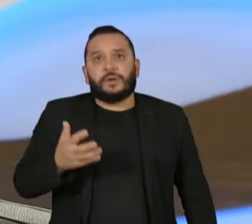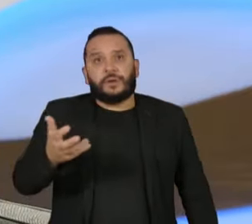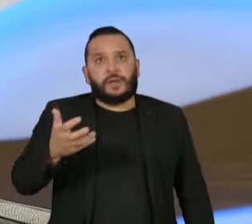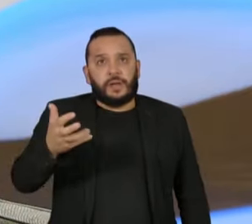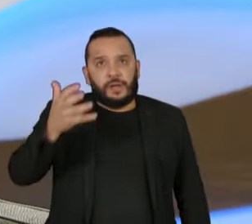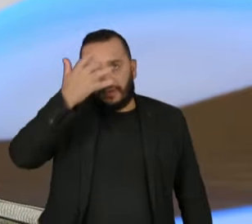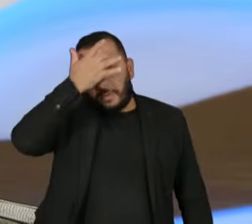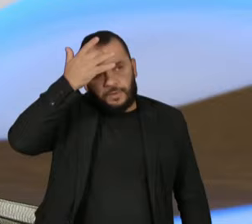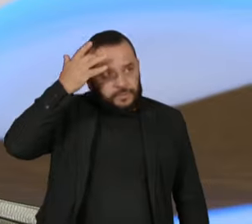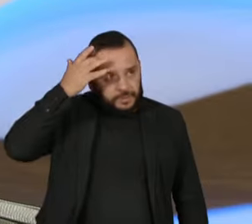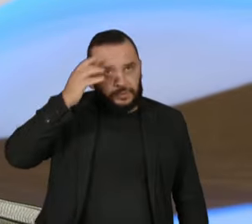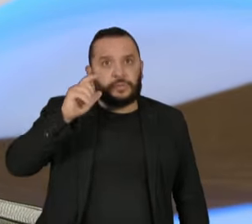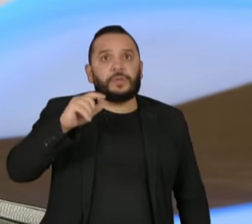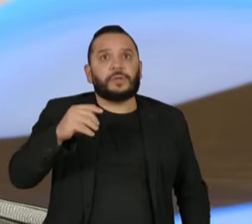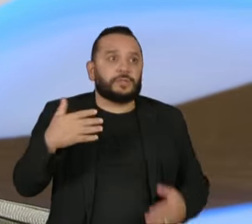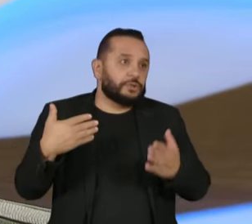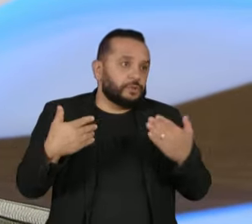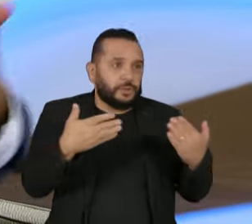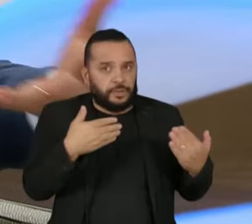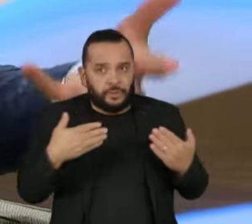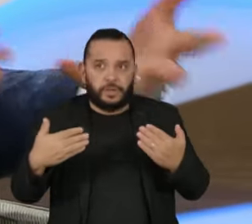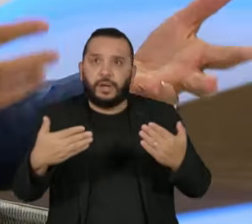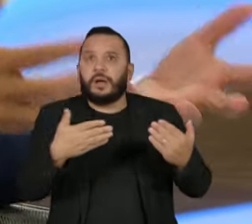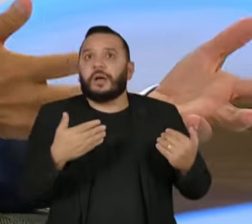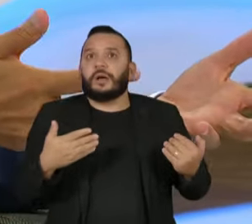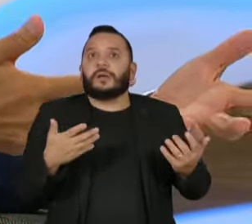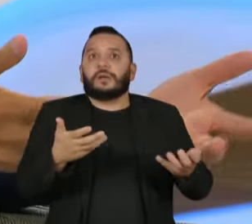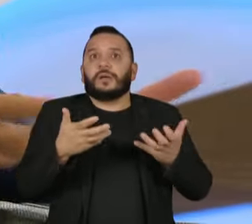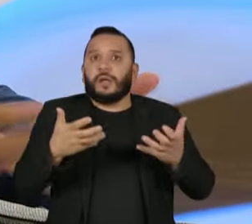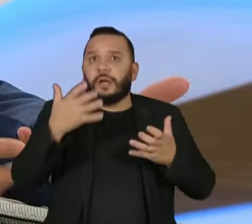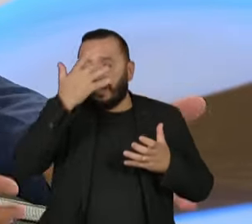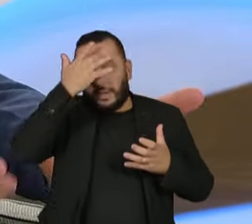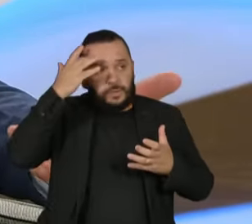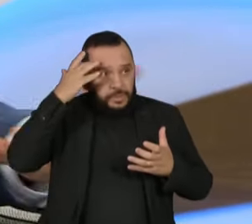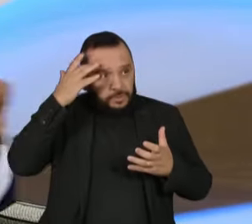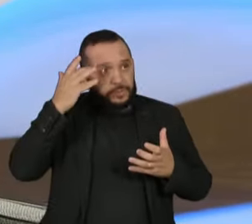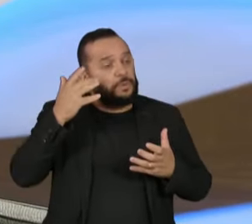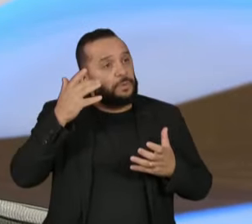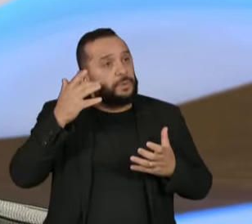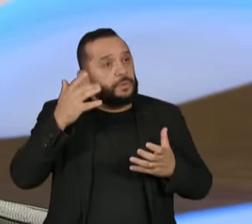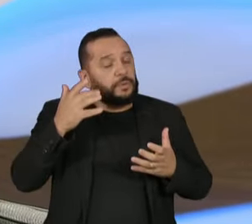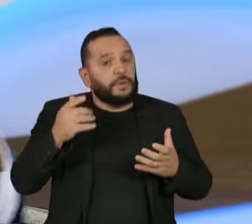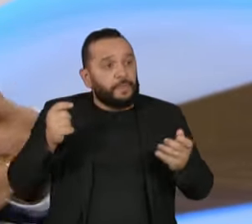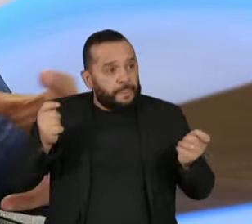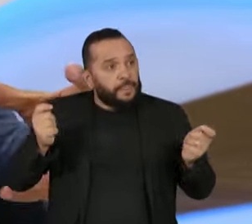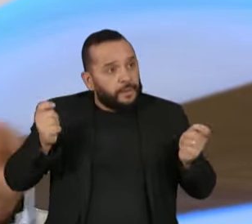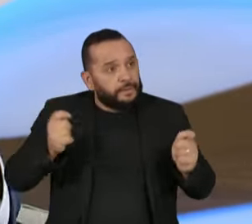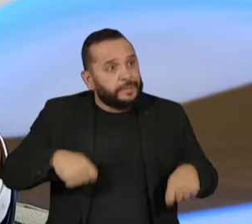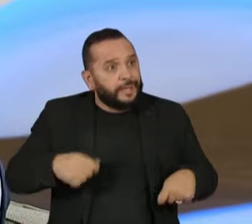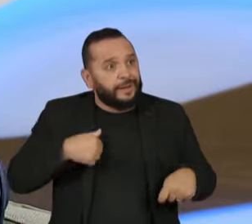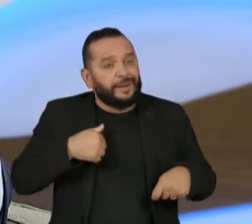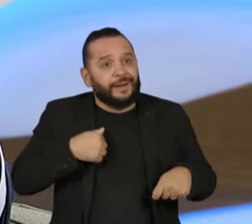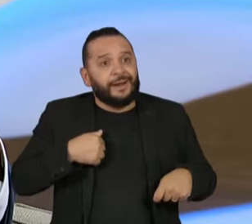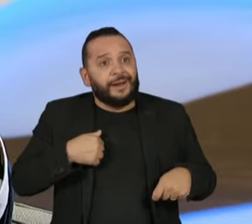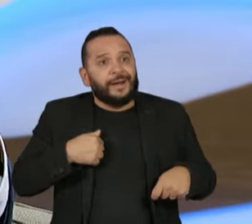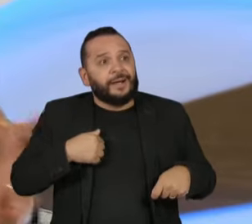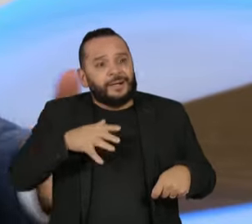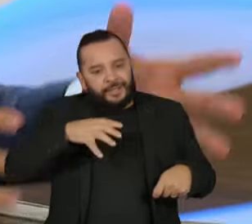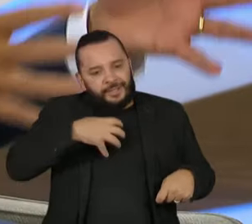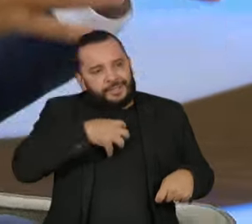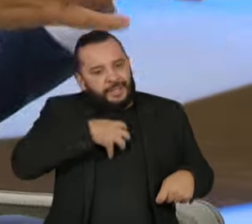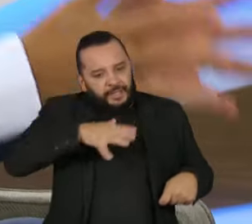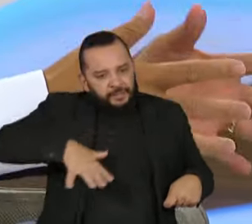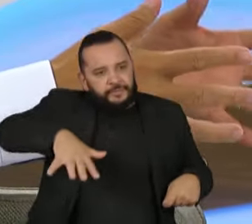com quem se tenha diálogo, quer alguém que dê condições de criar um ambiente